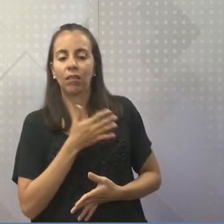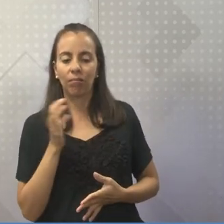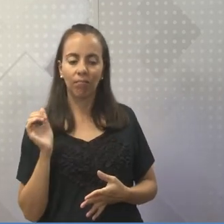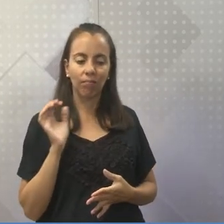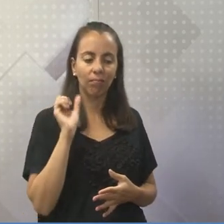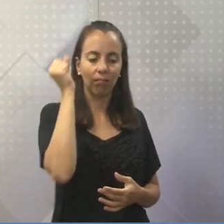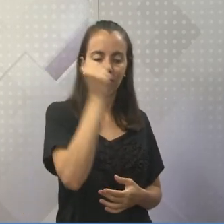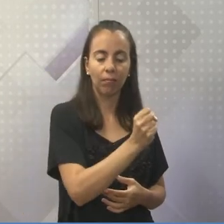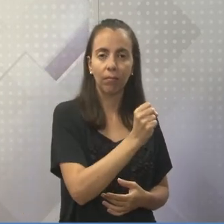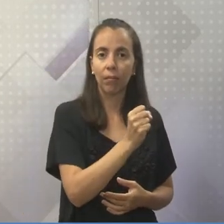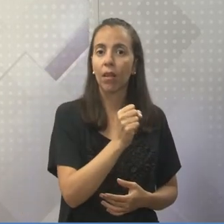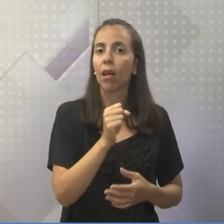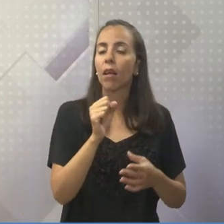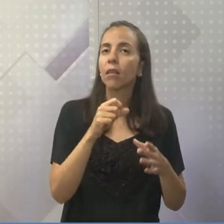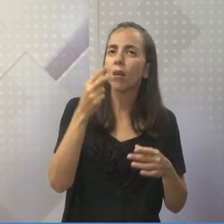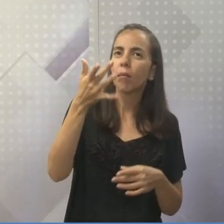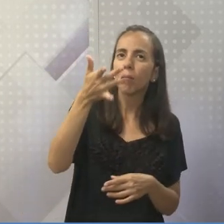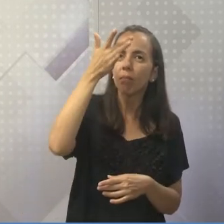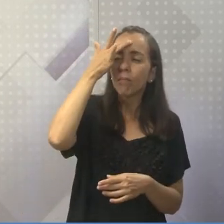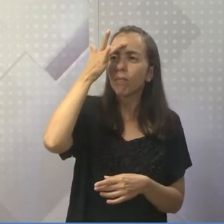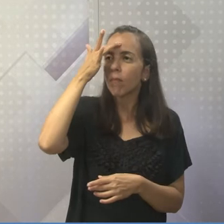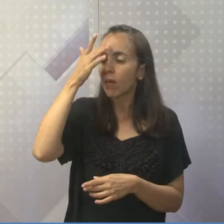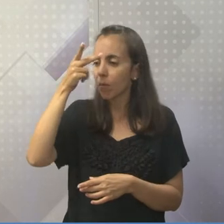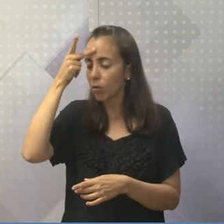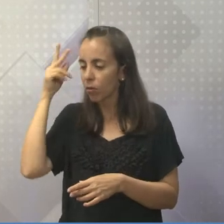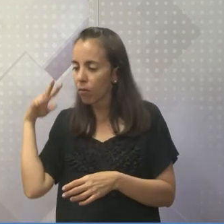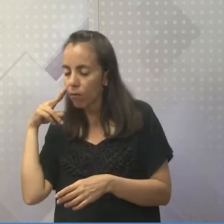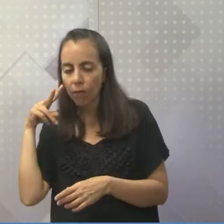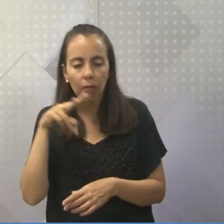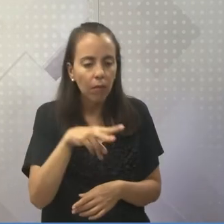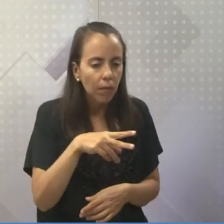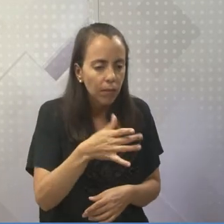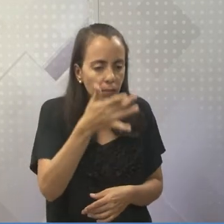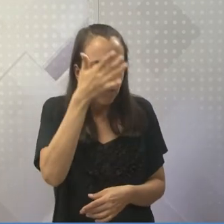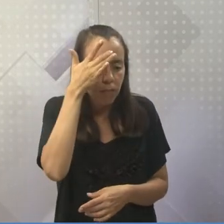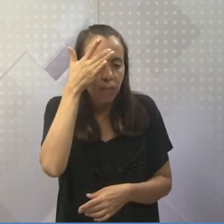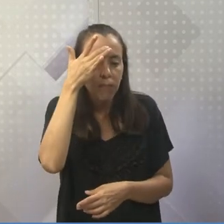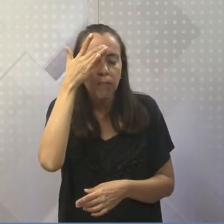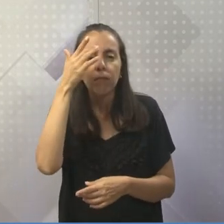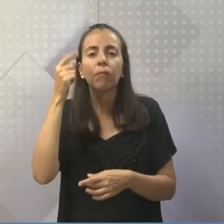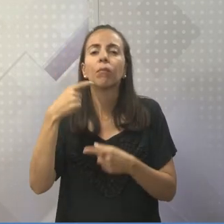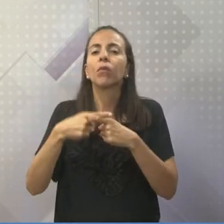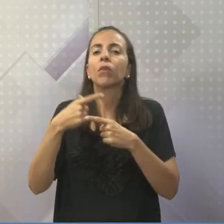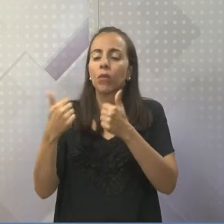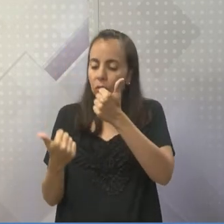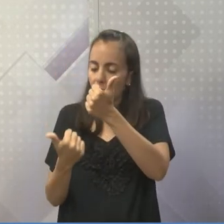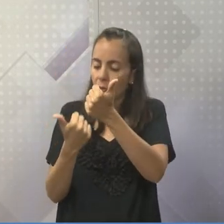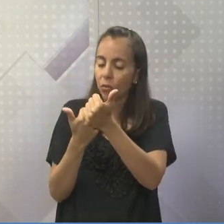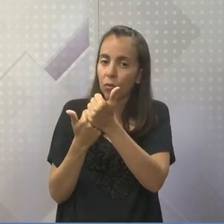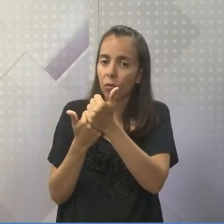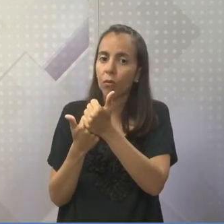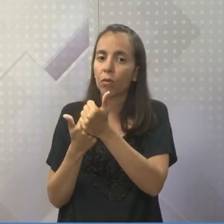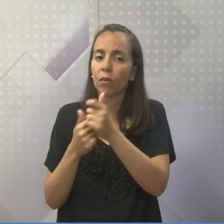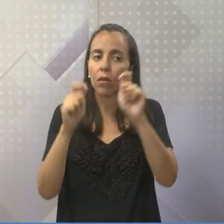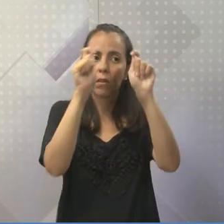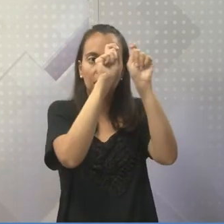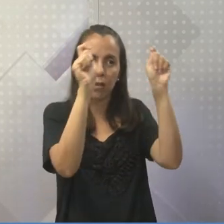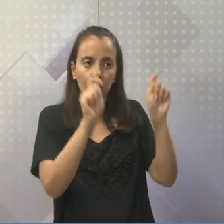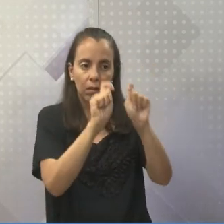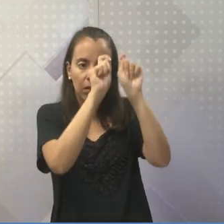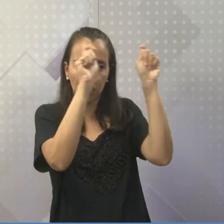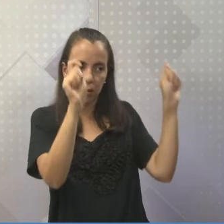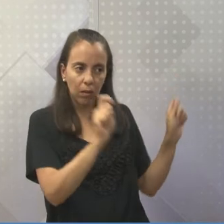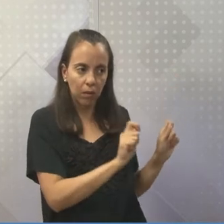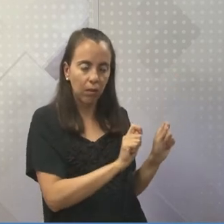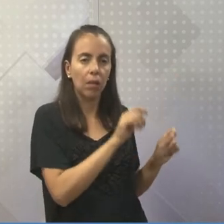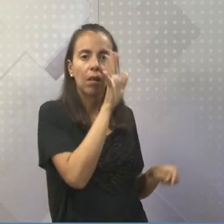origem da árvore natal. Tá vendo? Foi a substituição da adoração para Odin e Thor.